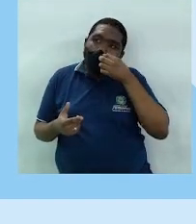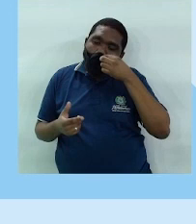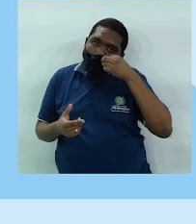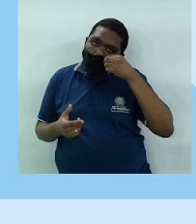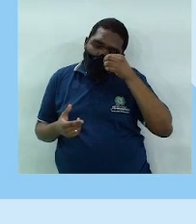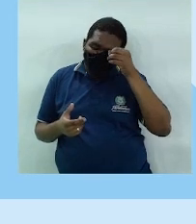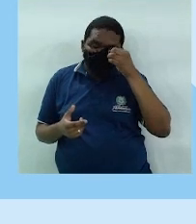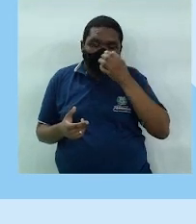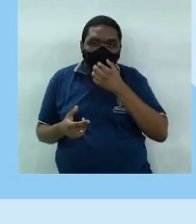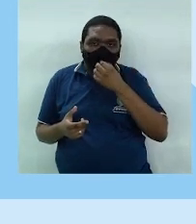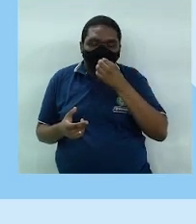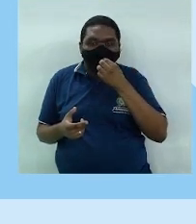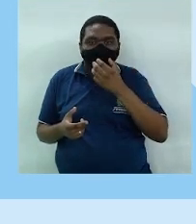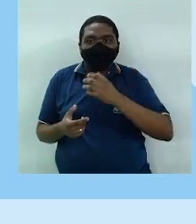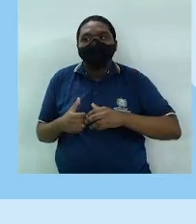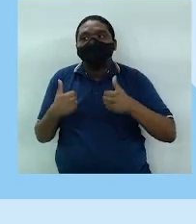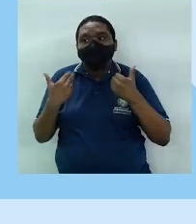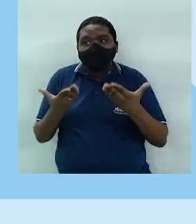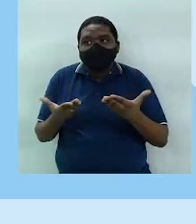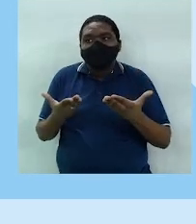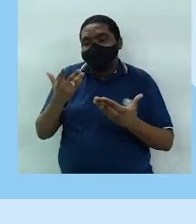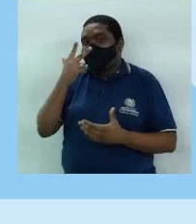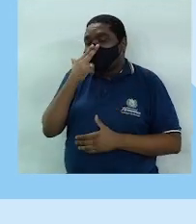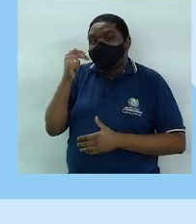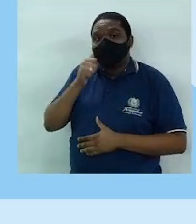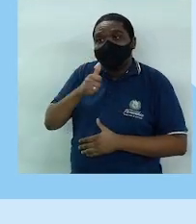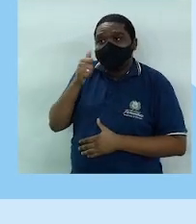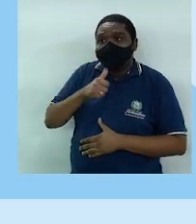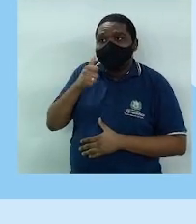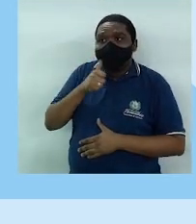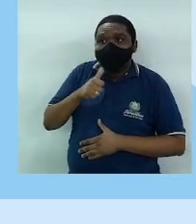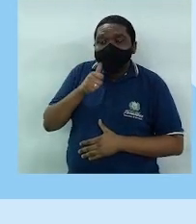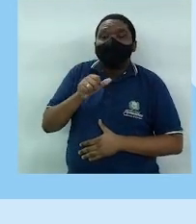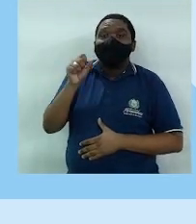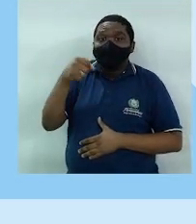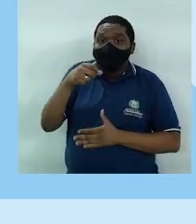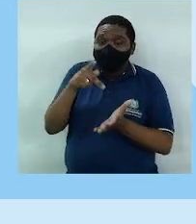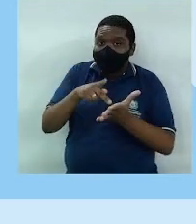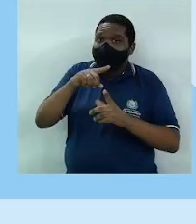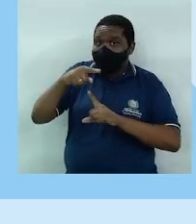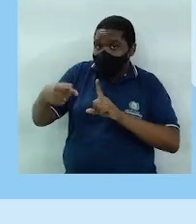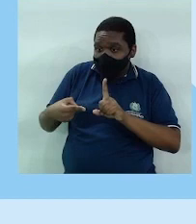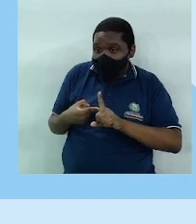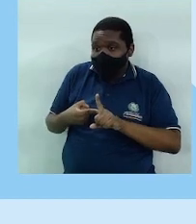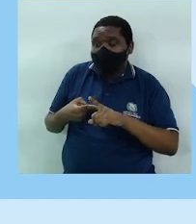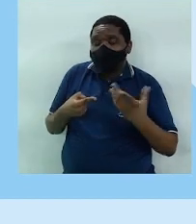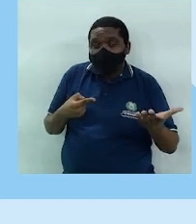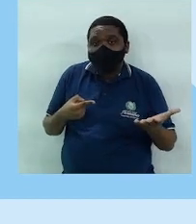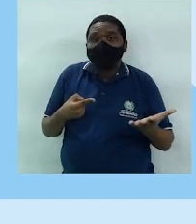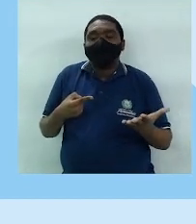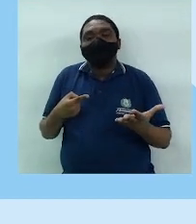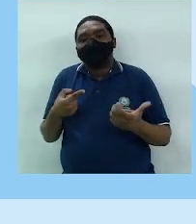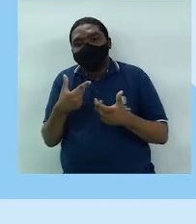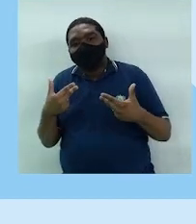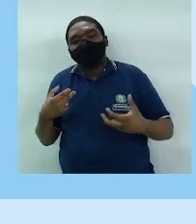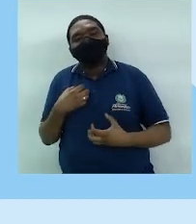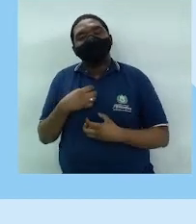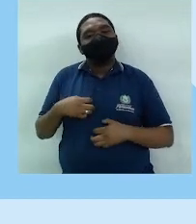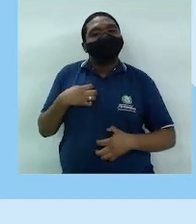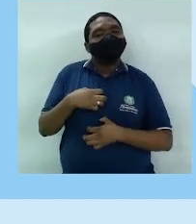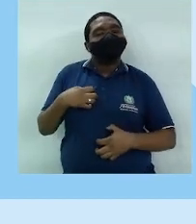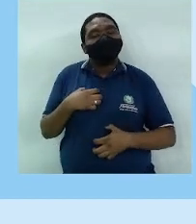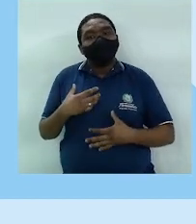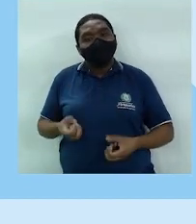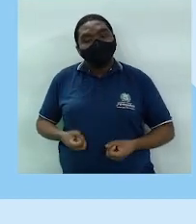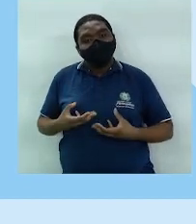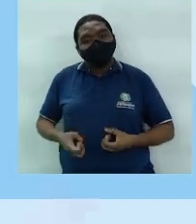comportando-se como se a mulher estivesse realmente grávida, deixam de sequegar os hormônios que normalmente estimulam os